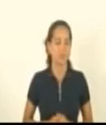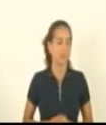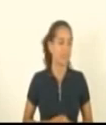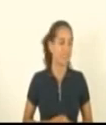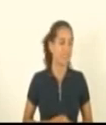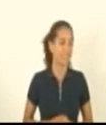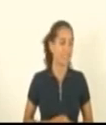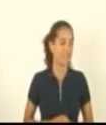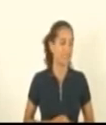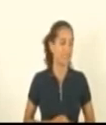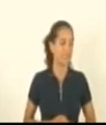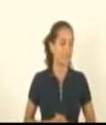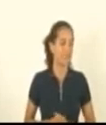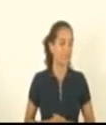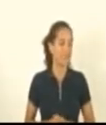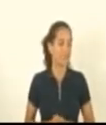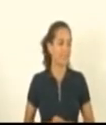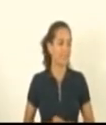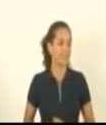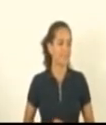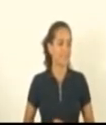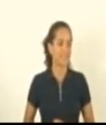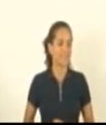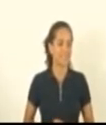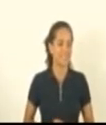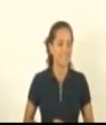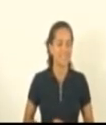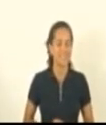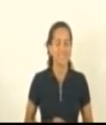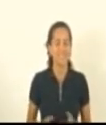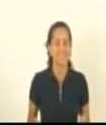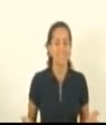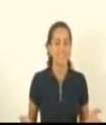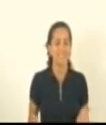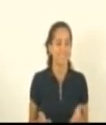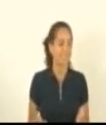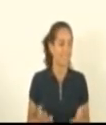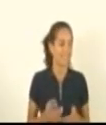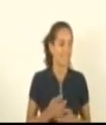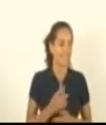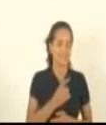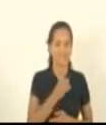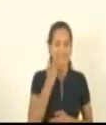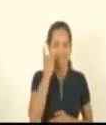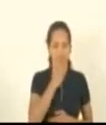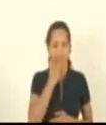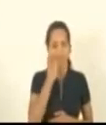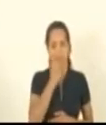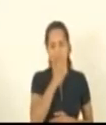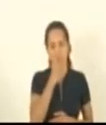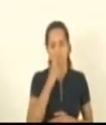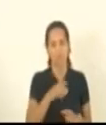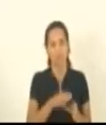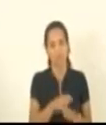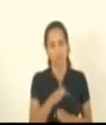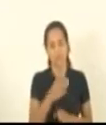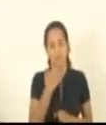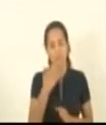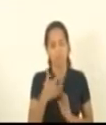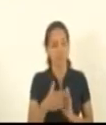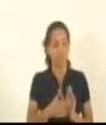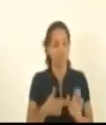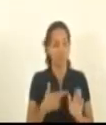Pela ordem, seu presidente. Pela ordem, deputado Capitão Assunção. Assunção, solicitando a todos que votem pela derrubada do veto,